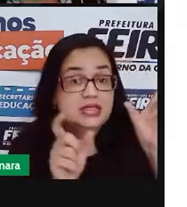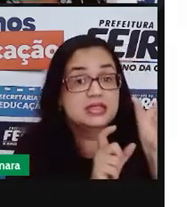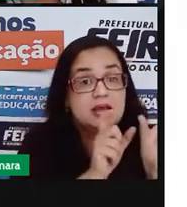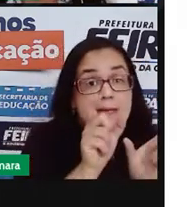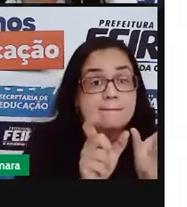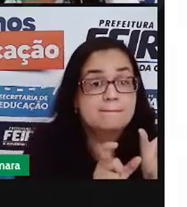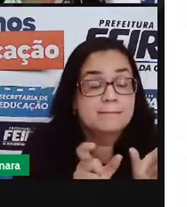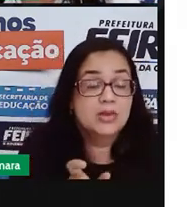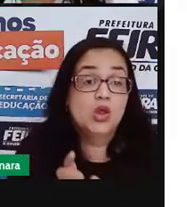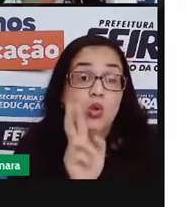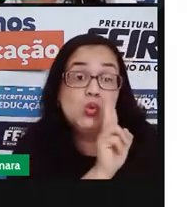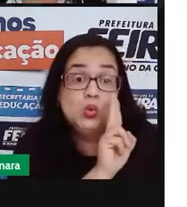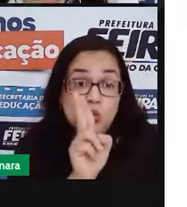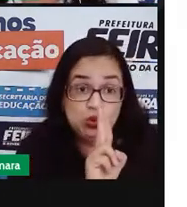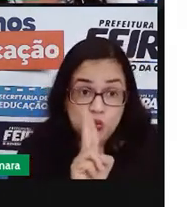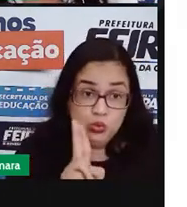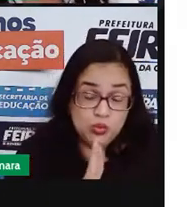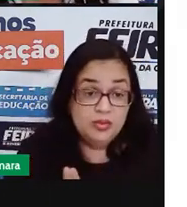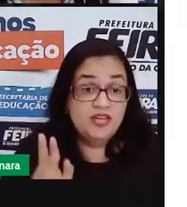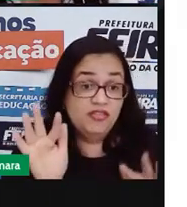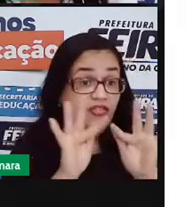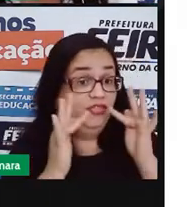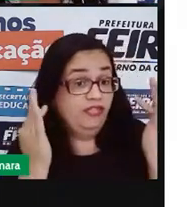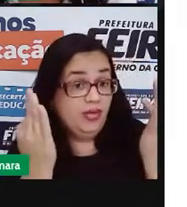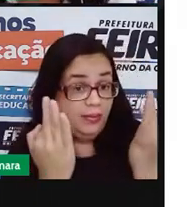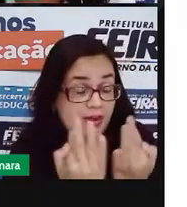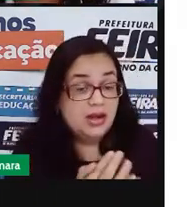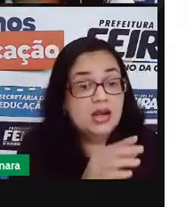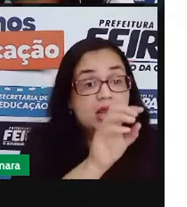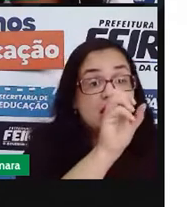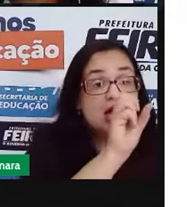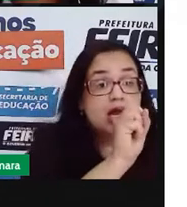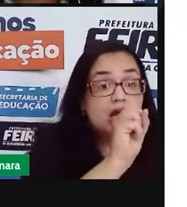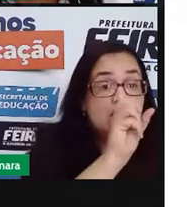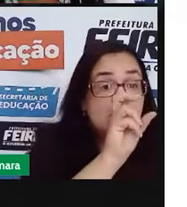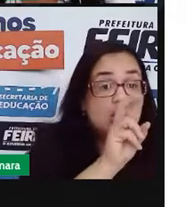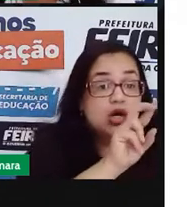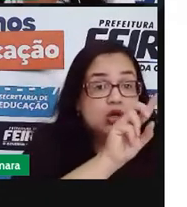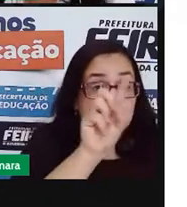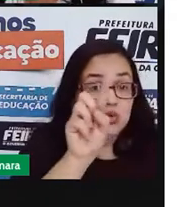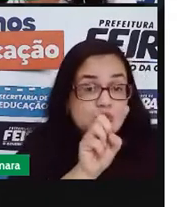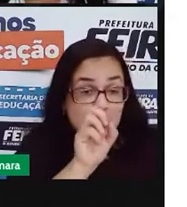O nome, o sobrenome da família é Souza.